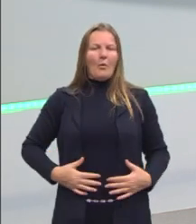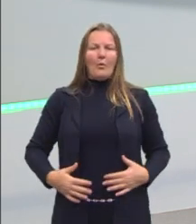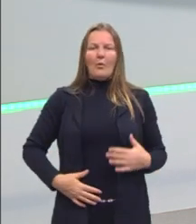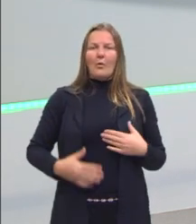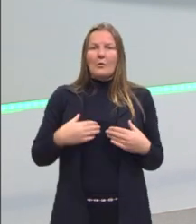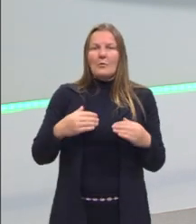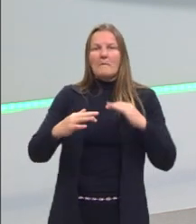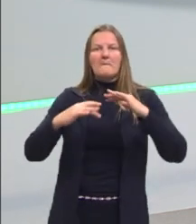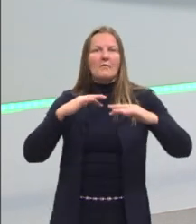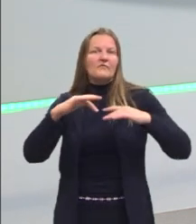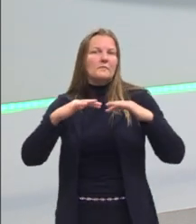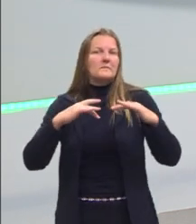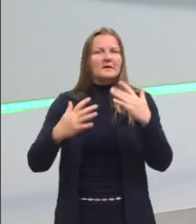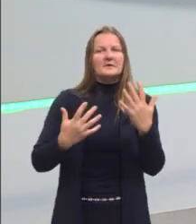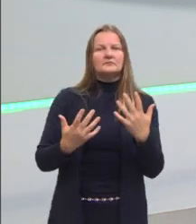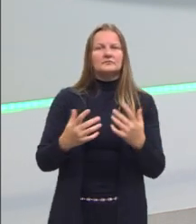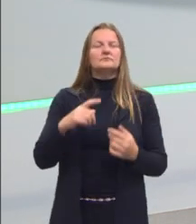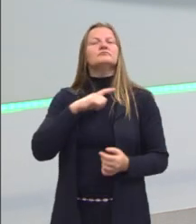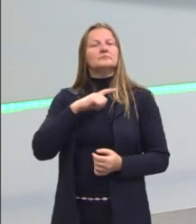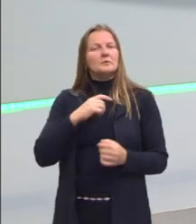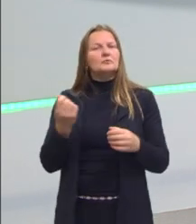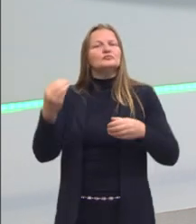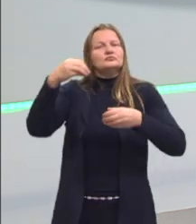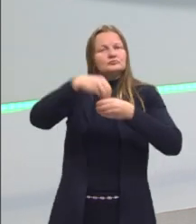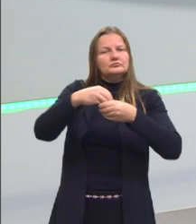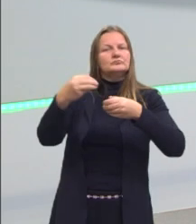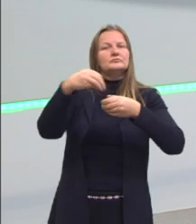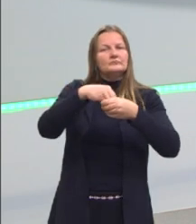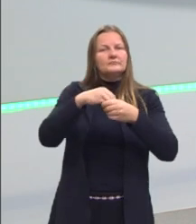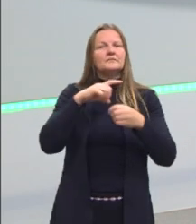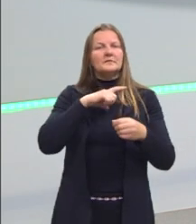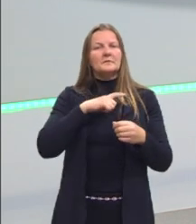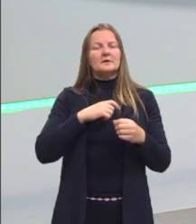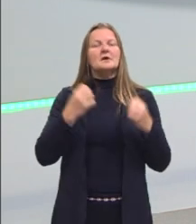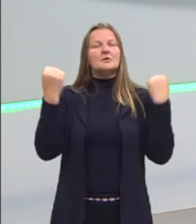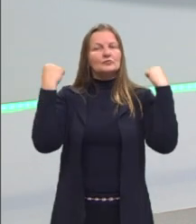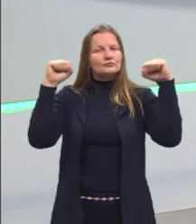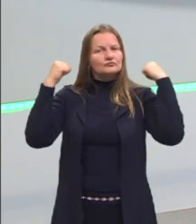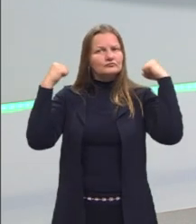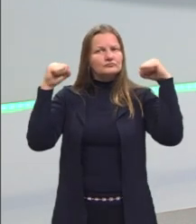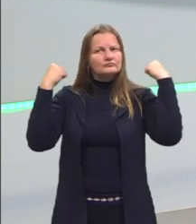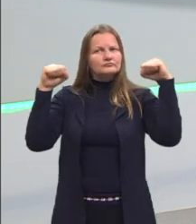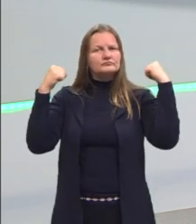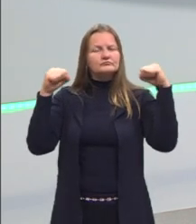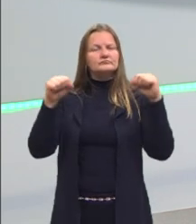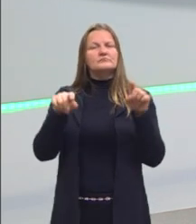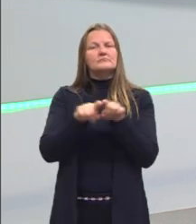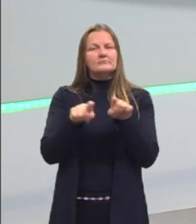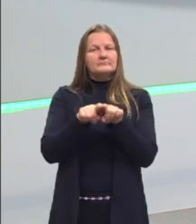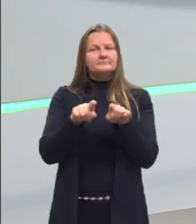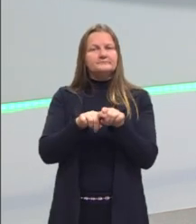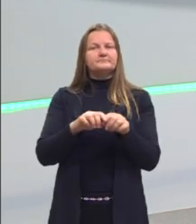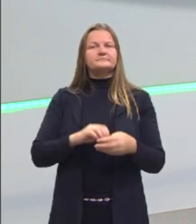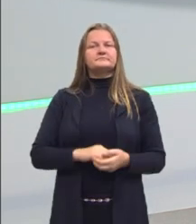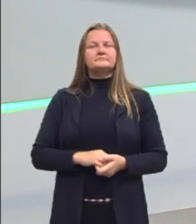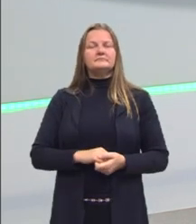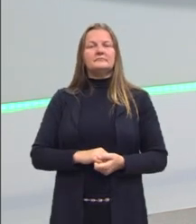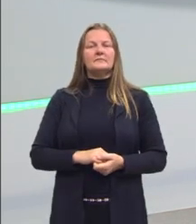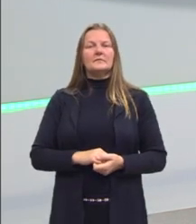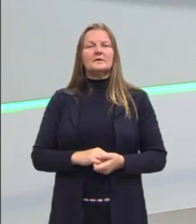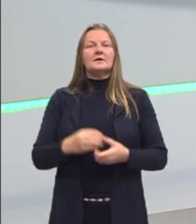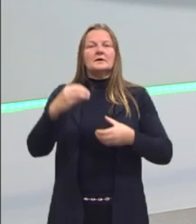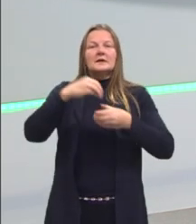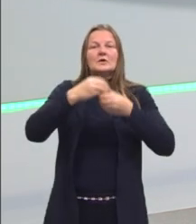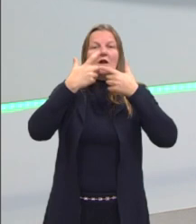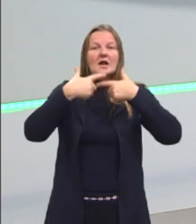movimentação, que a gente pode, inclusive, pensar na educação física. Então, ali a gente tem, dentro